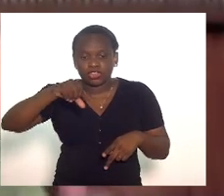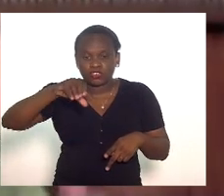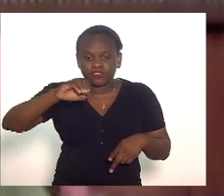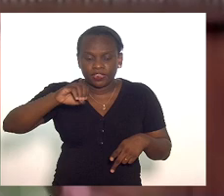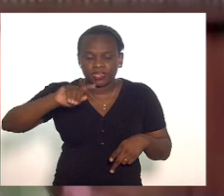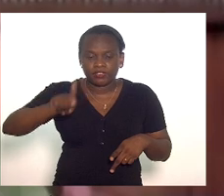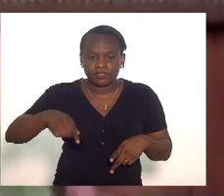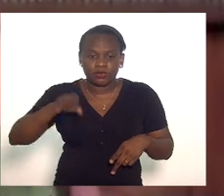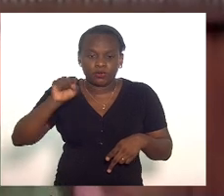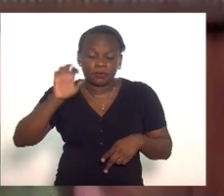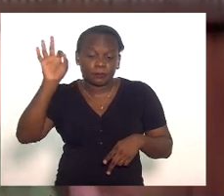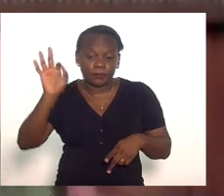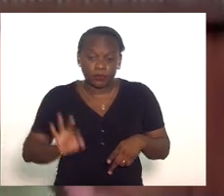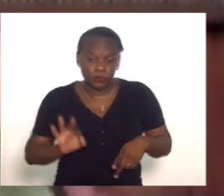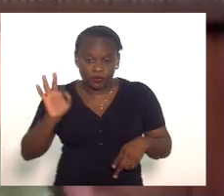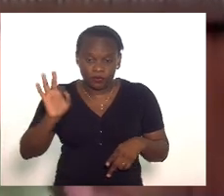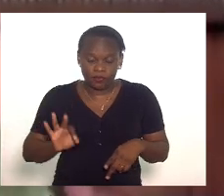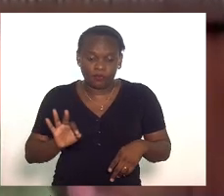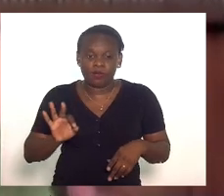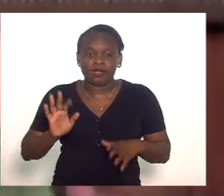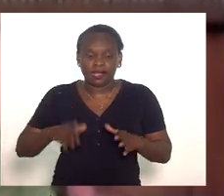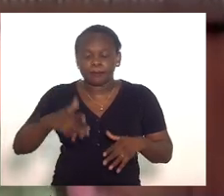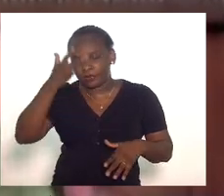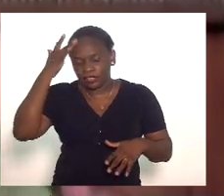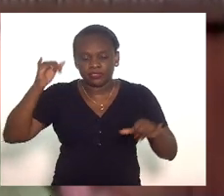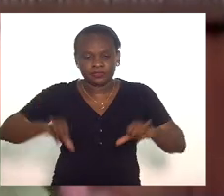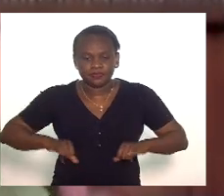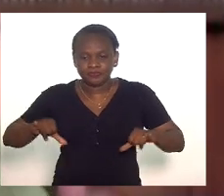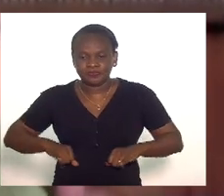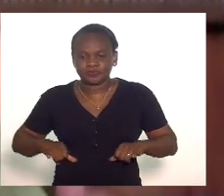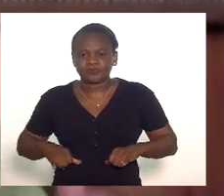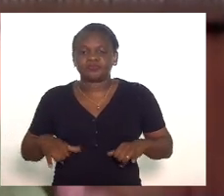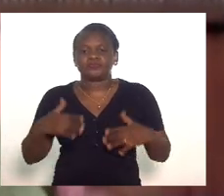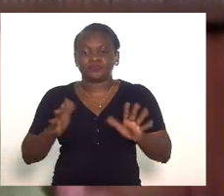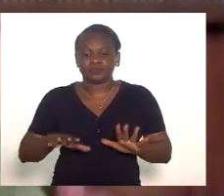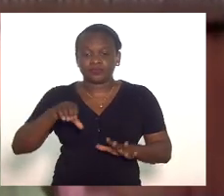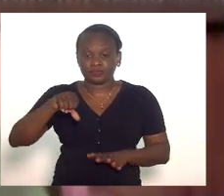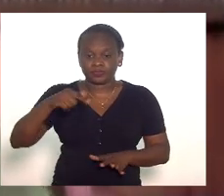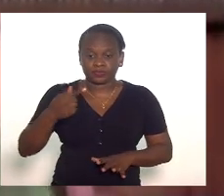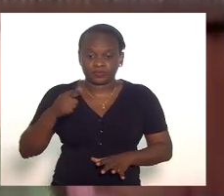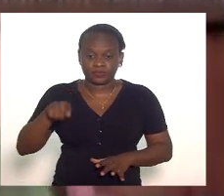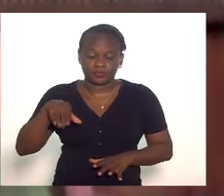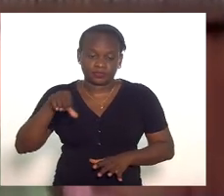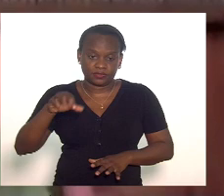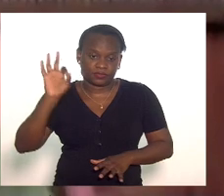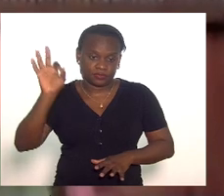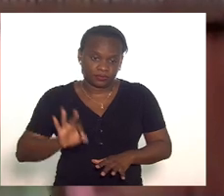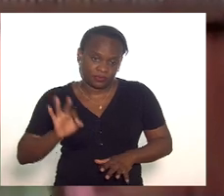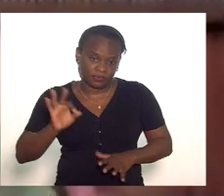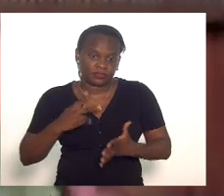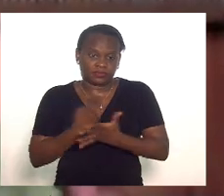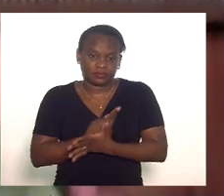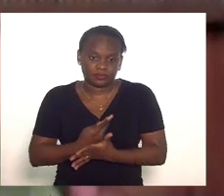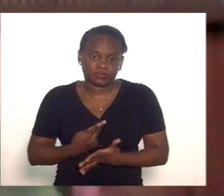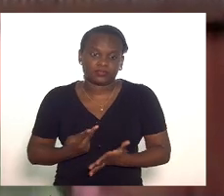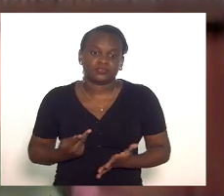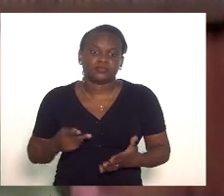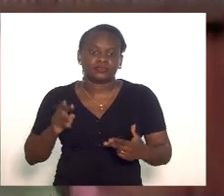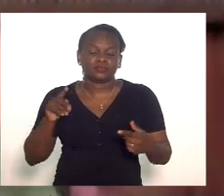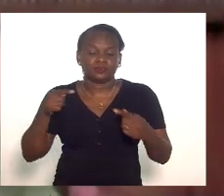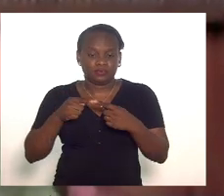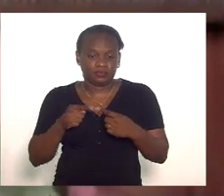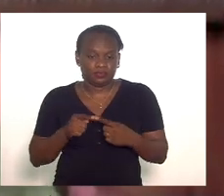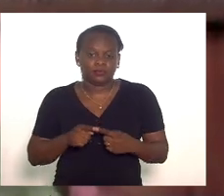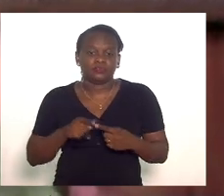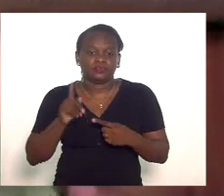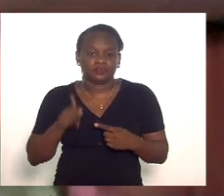,8% das vítimas sendo que 97,9% dos casos referentes